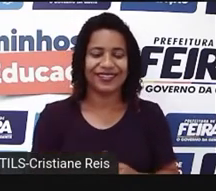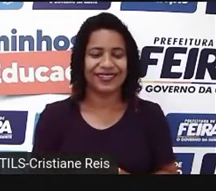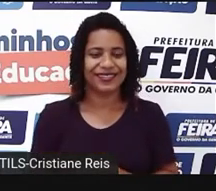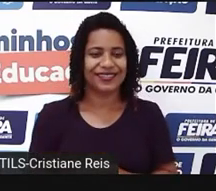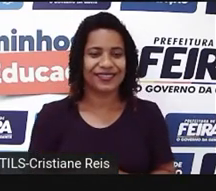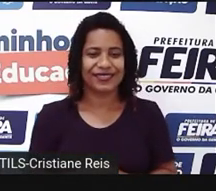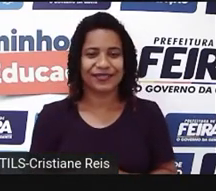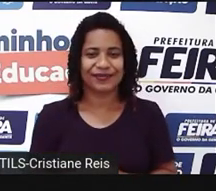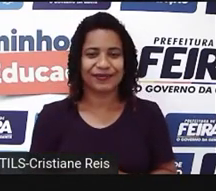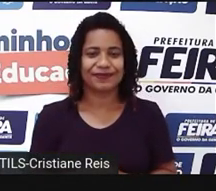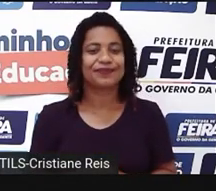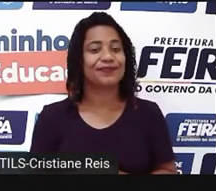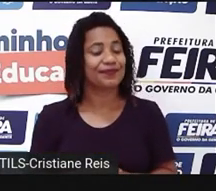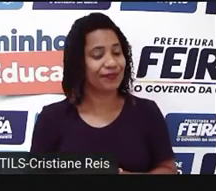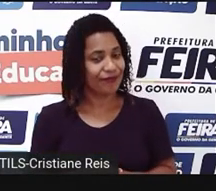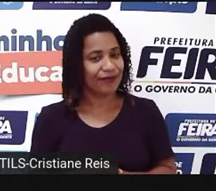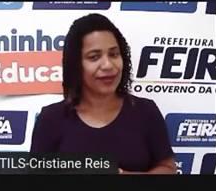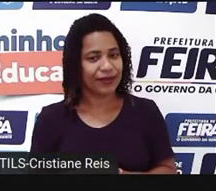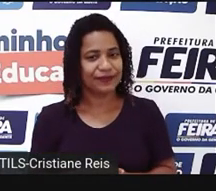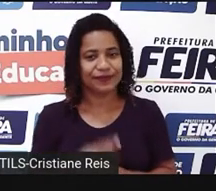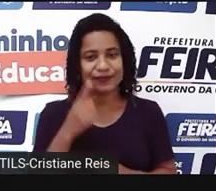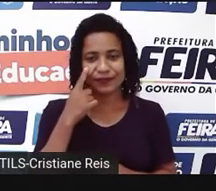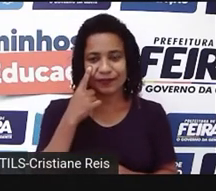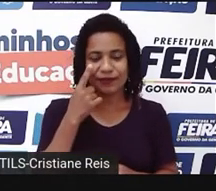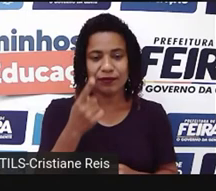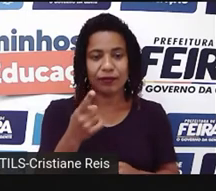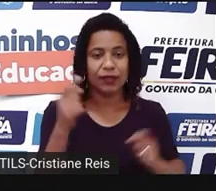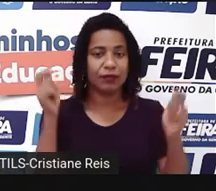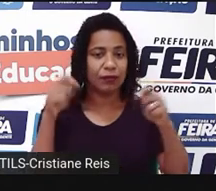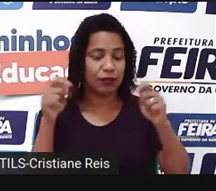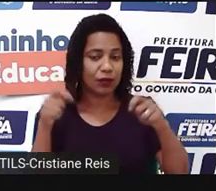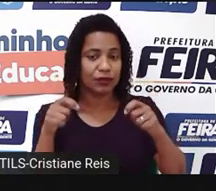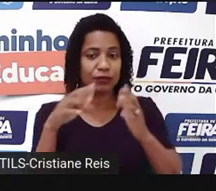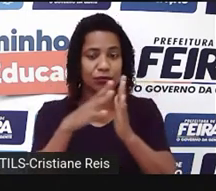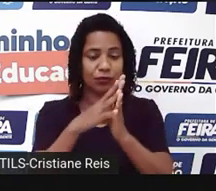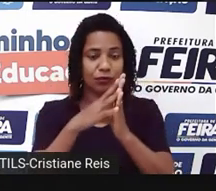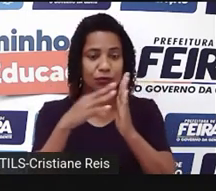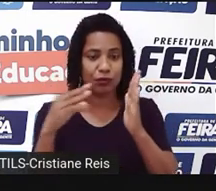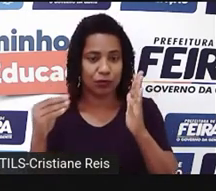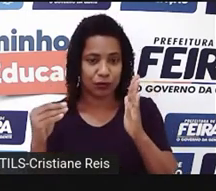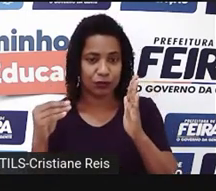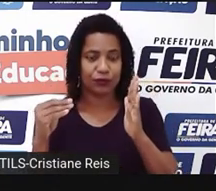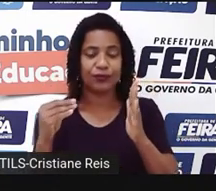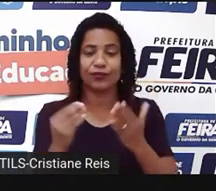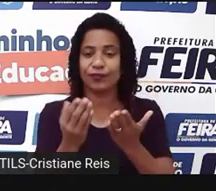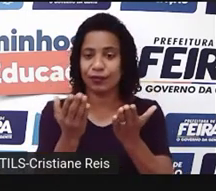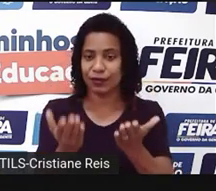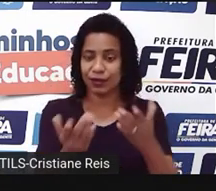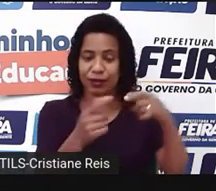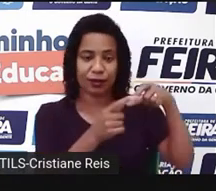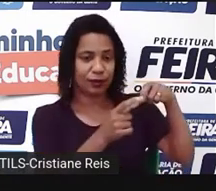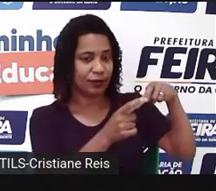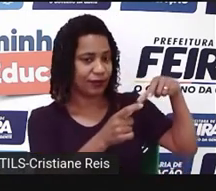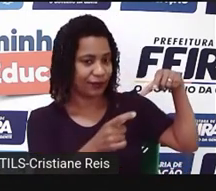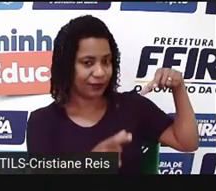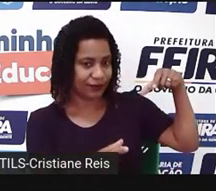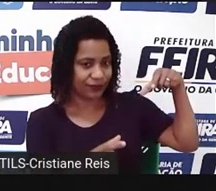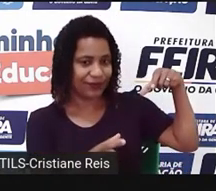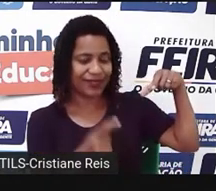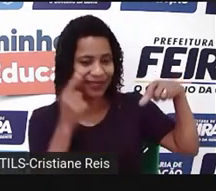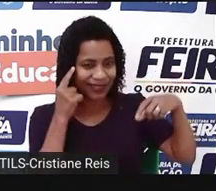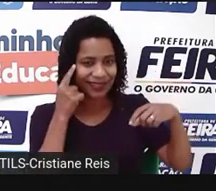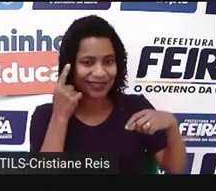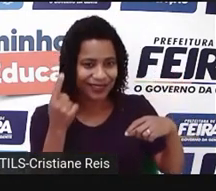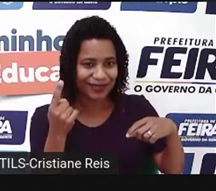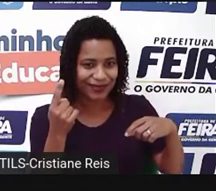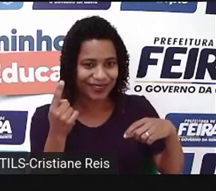E aqui, lembrando, vocês podem utilizar como modelo essa nota fiscal que nós estudamos